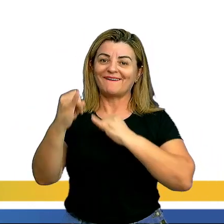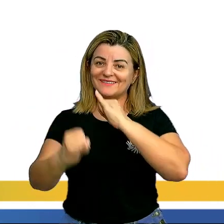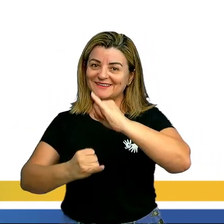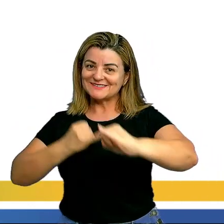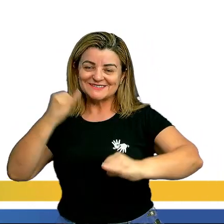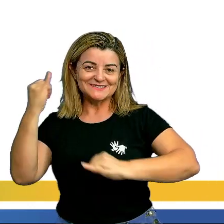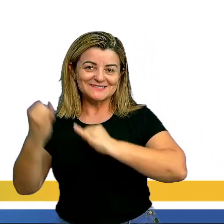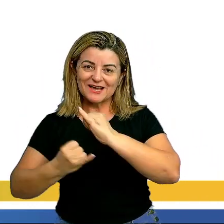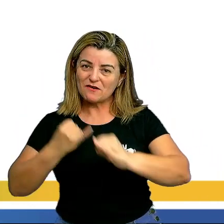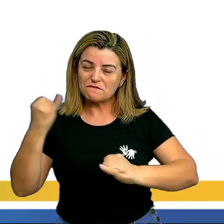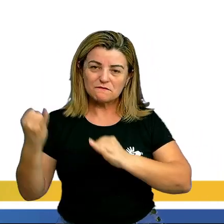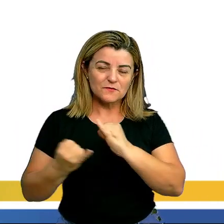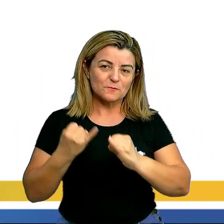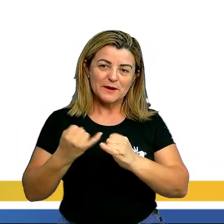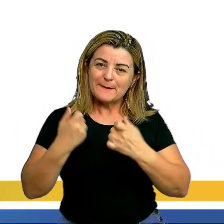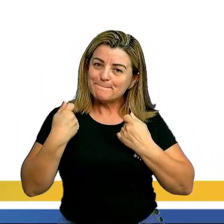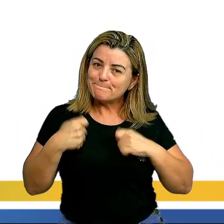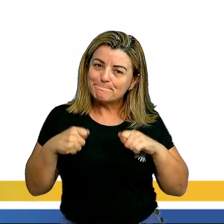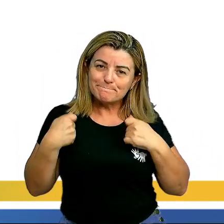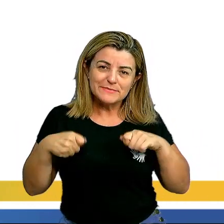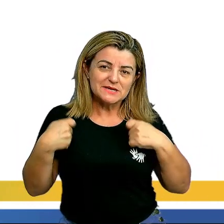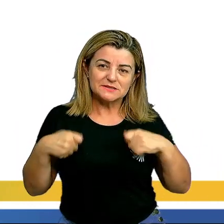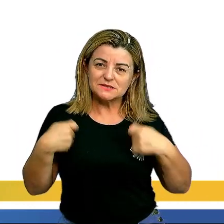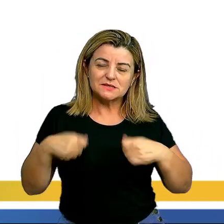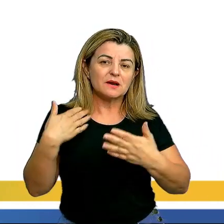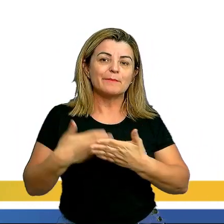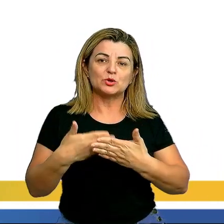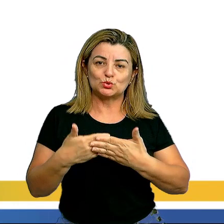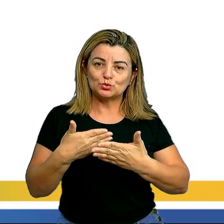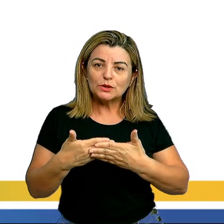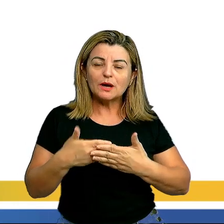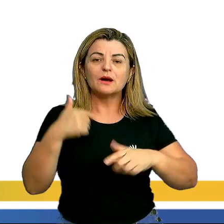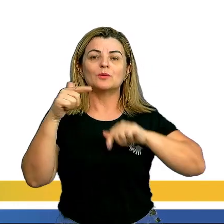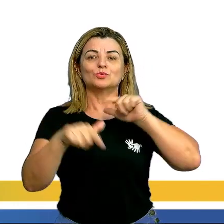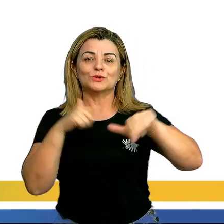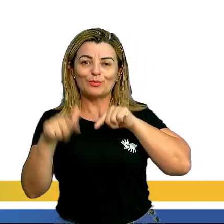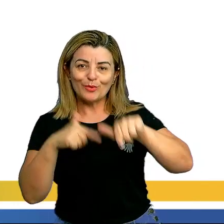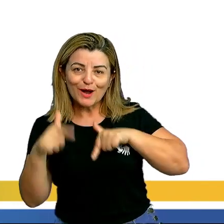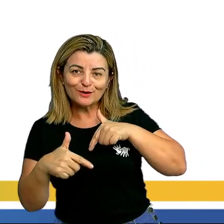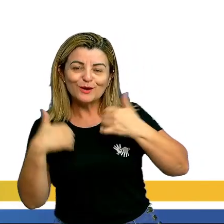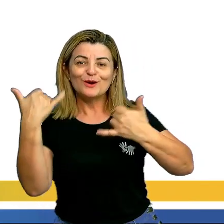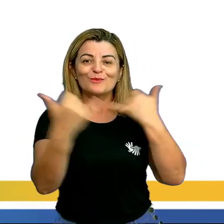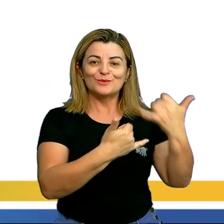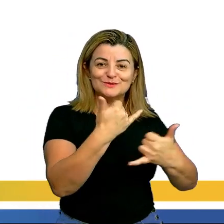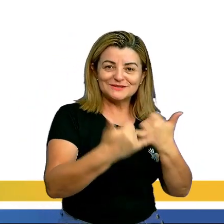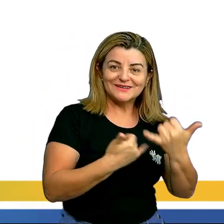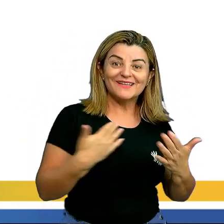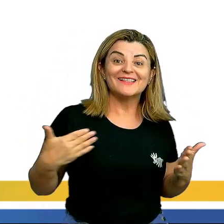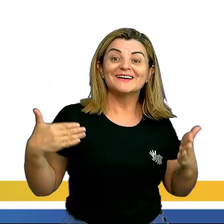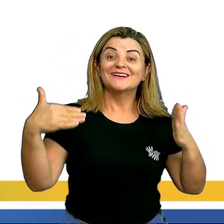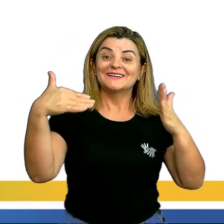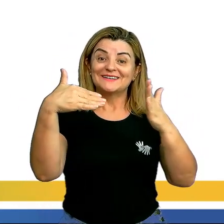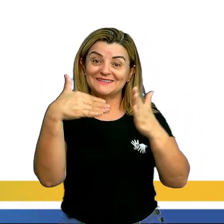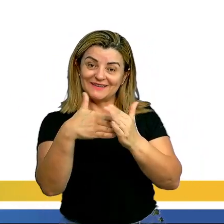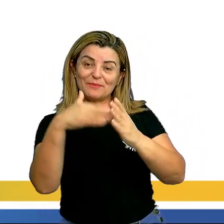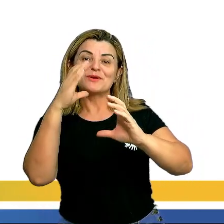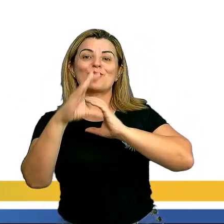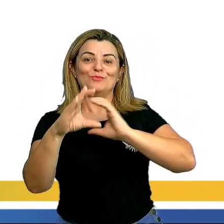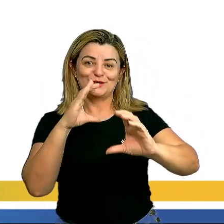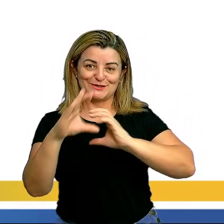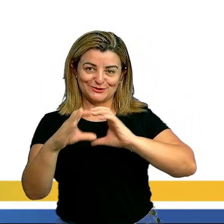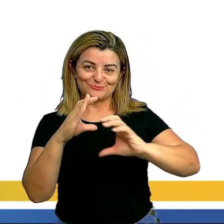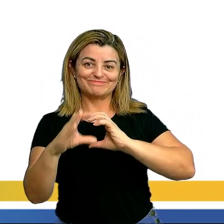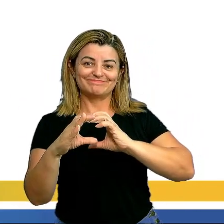indispensável para o estudo, o trabalho, a diversão e até para a comunicação.